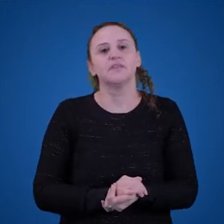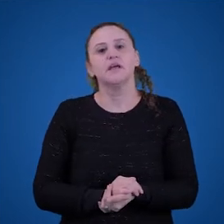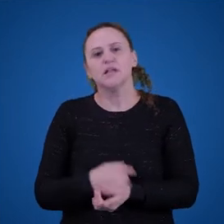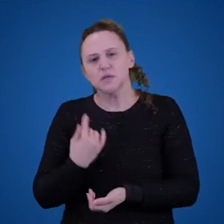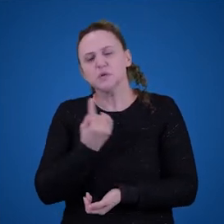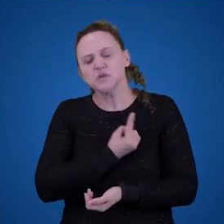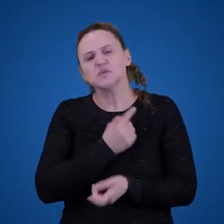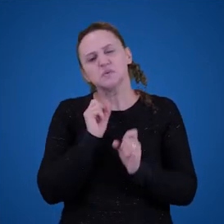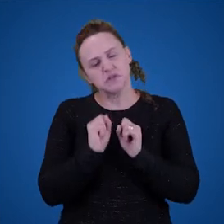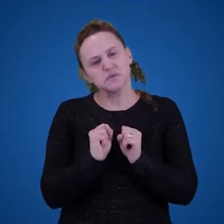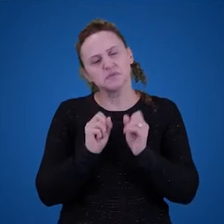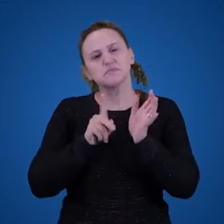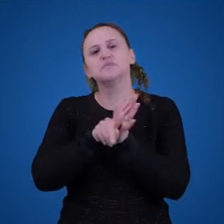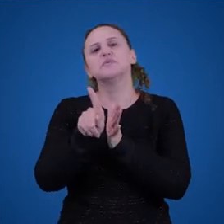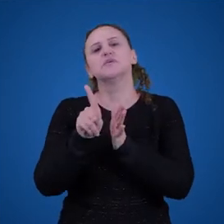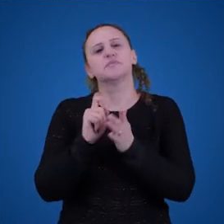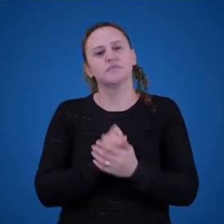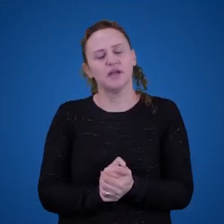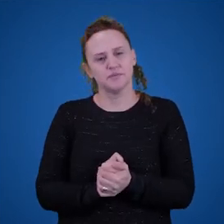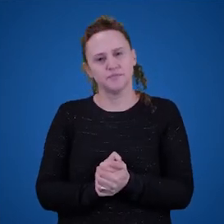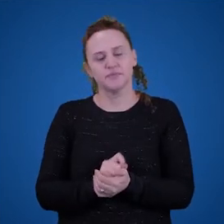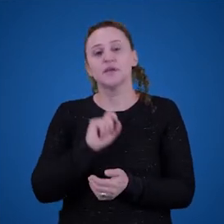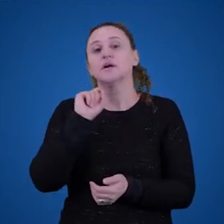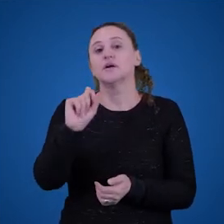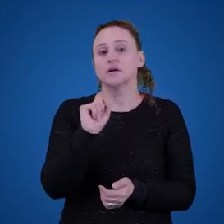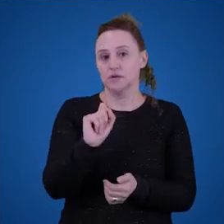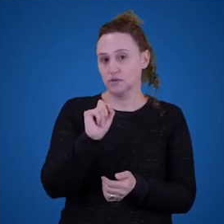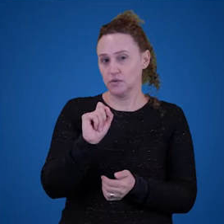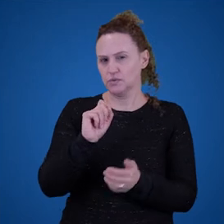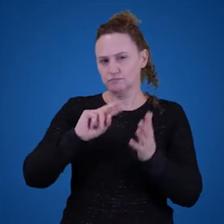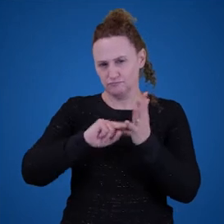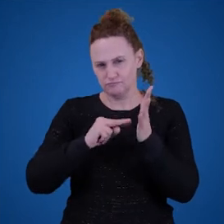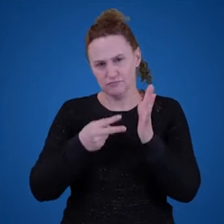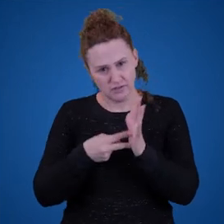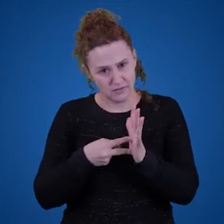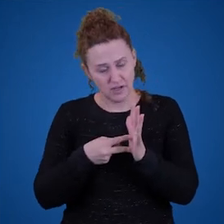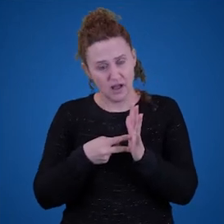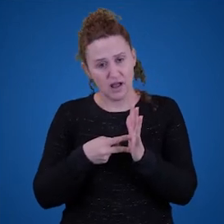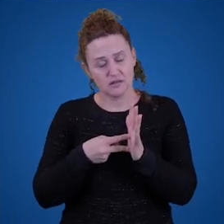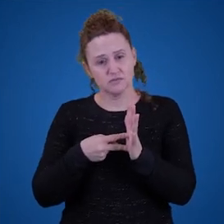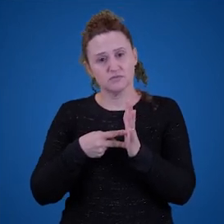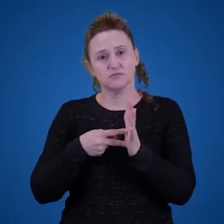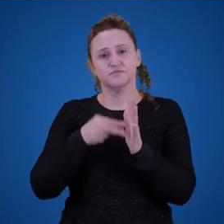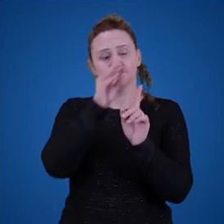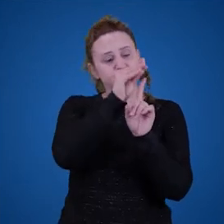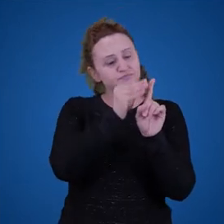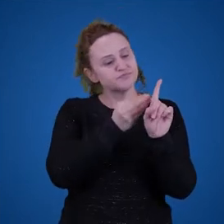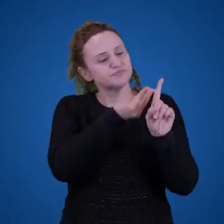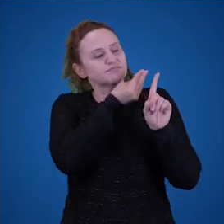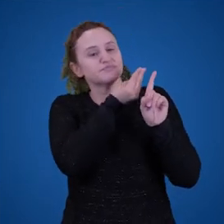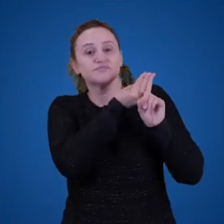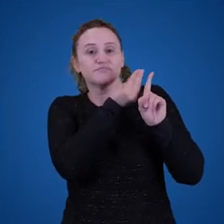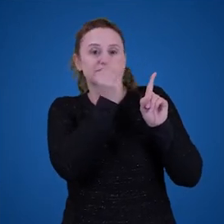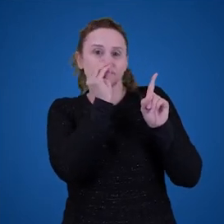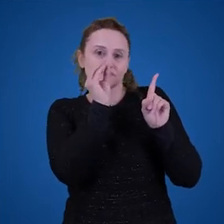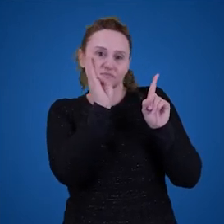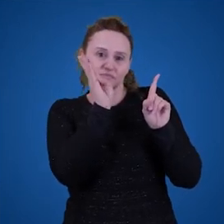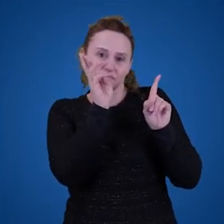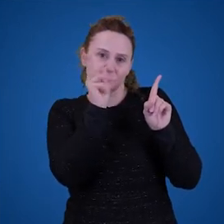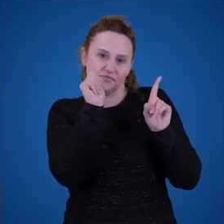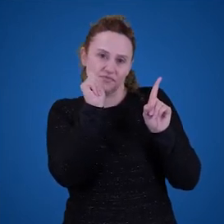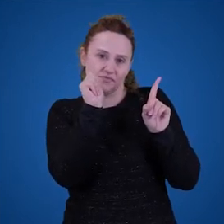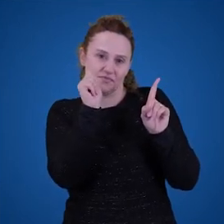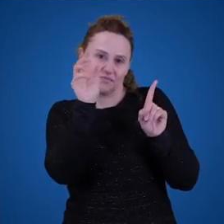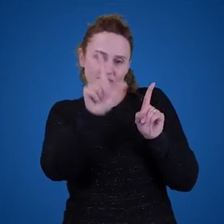perguntar, num caso especial do problema do significado, o seguinte, né? O significado de uma obra literária é dada pela intenção dos autores e das